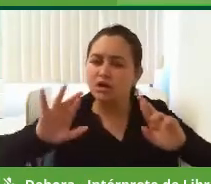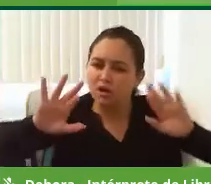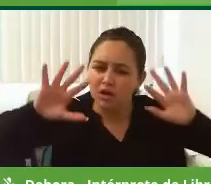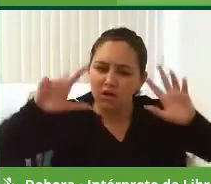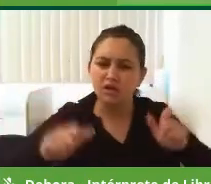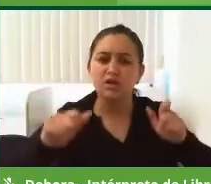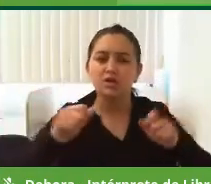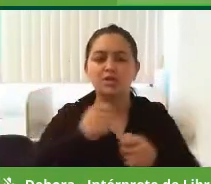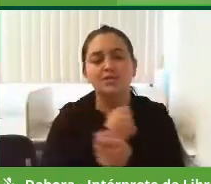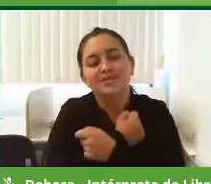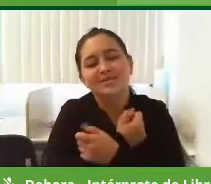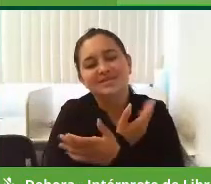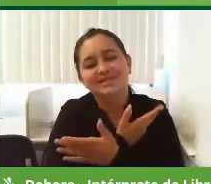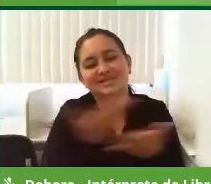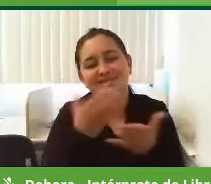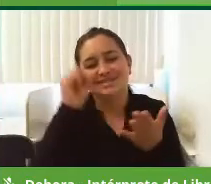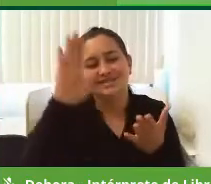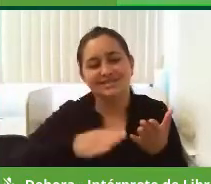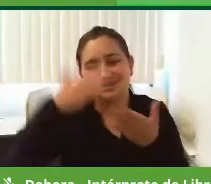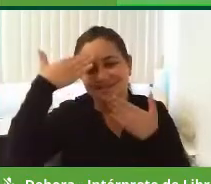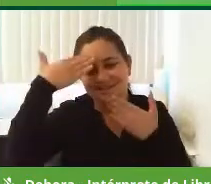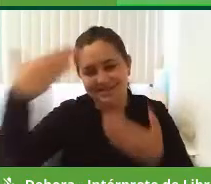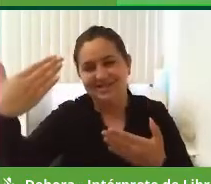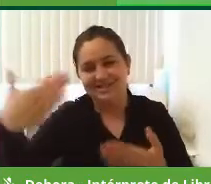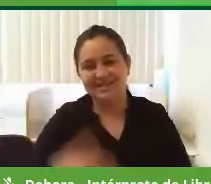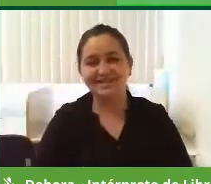e quero dar um abraço a todos os são bentes, muito obrigado.